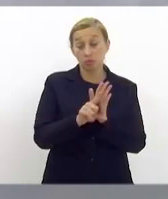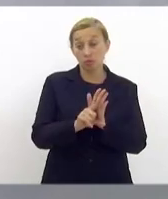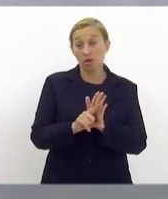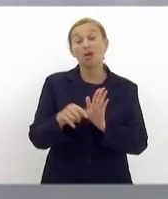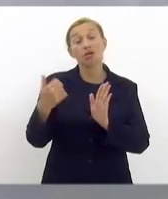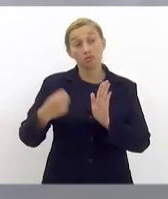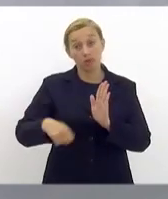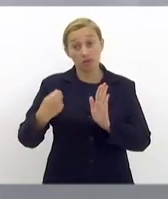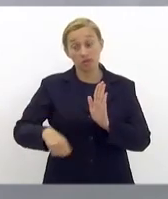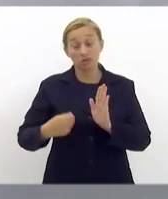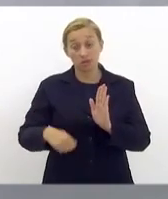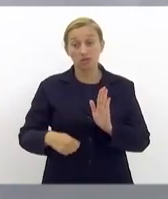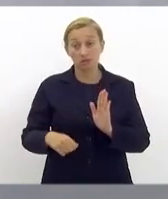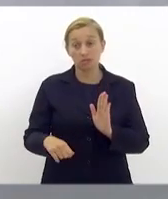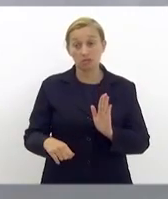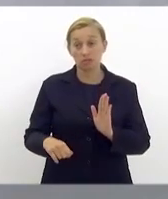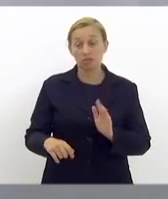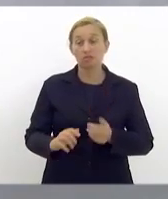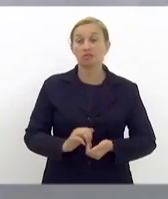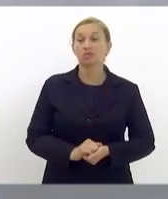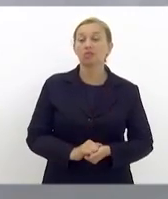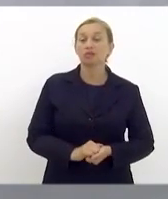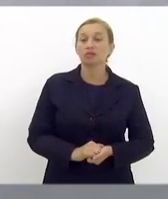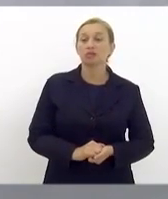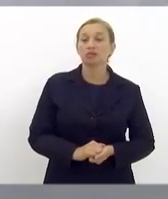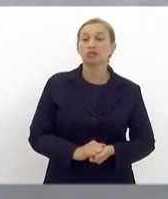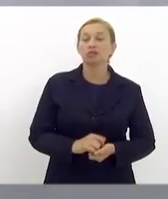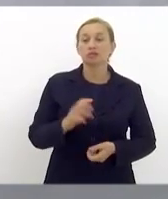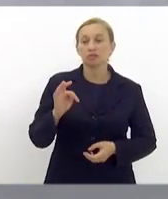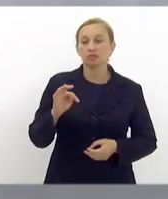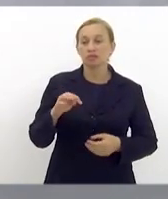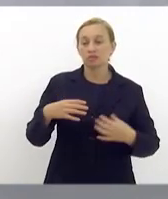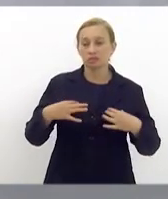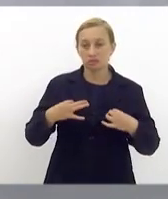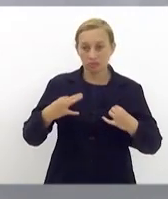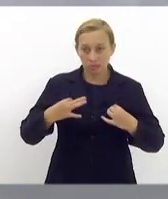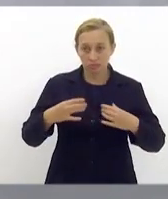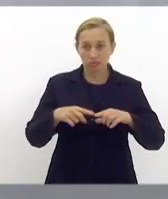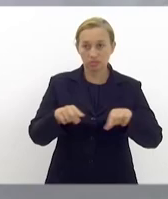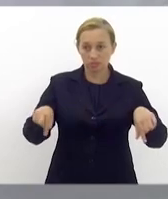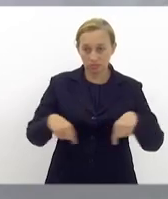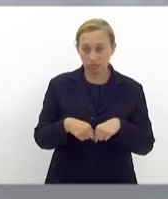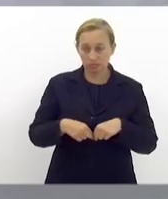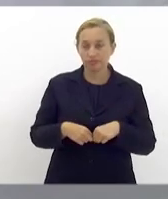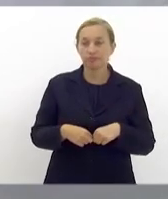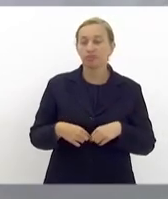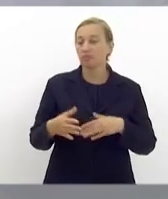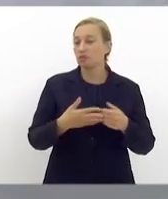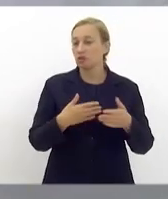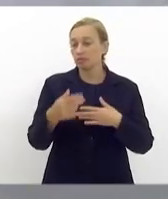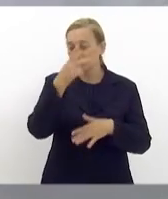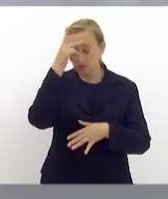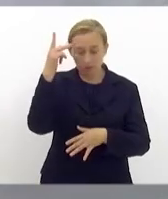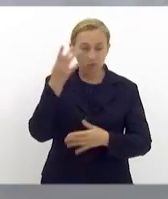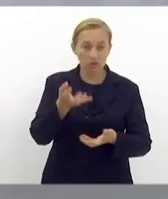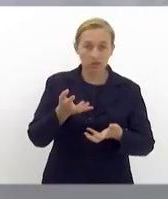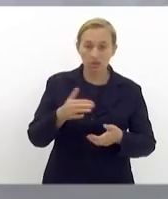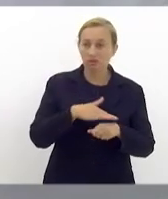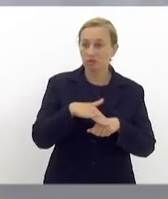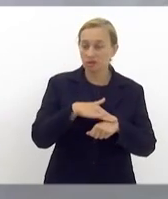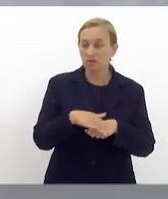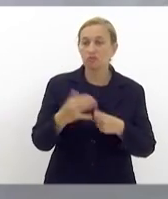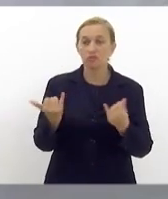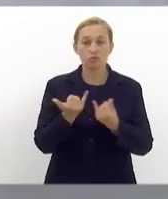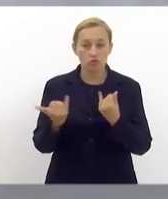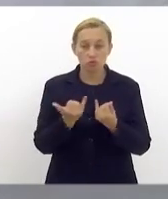devem ser ocupadas. Então, o nosso gabinete é à disposição de quem quiser, de alguma forma, tiver alguma